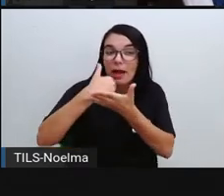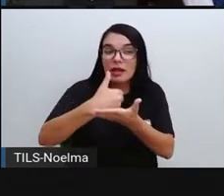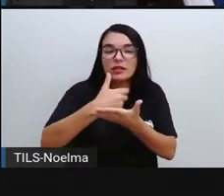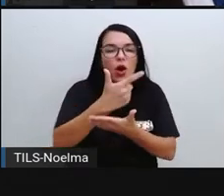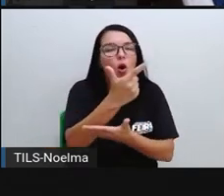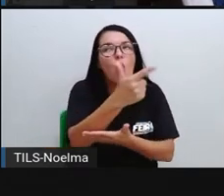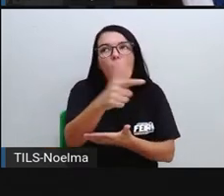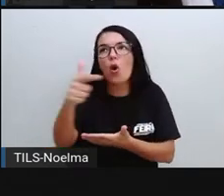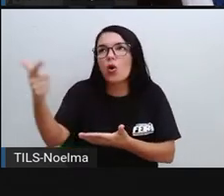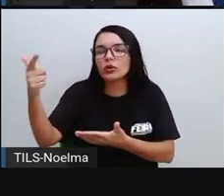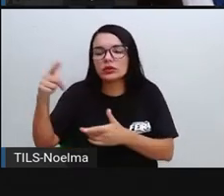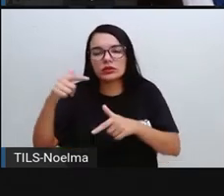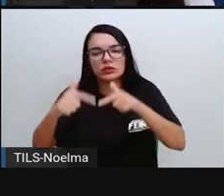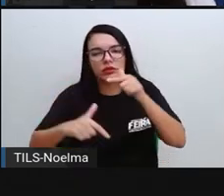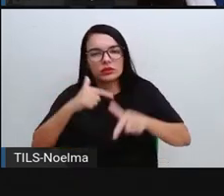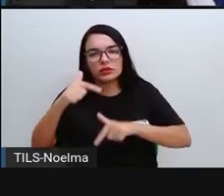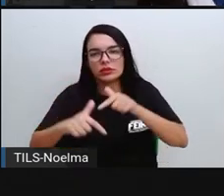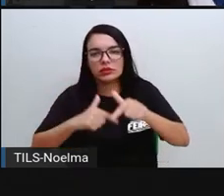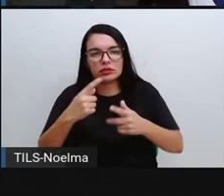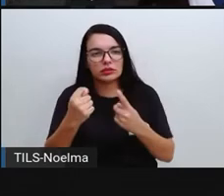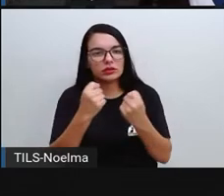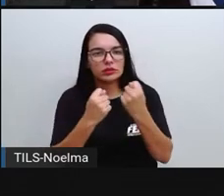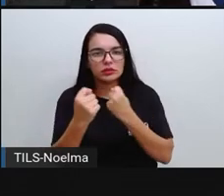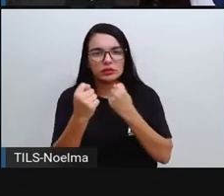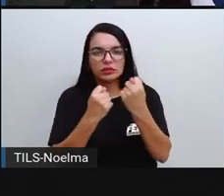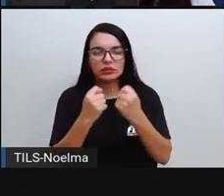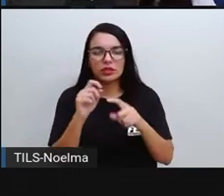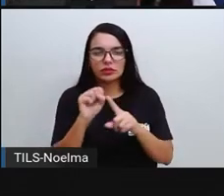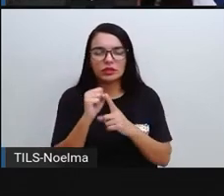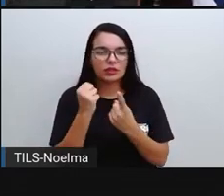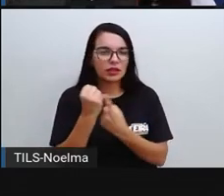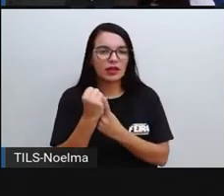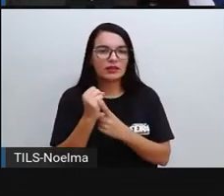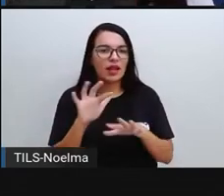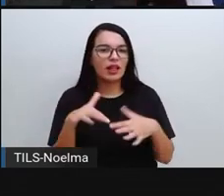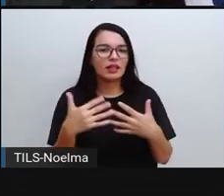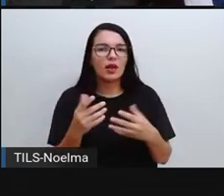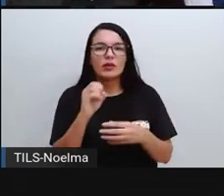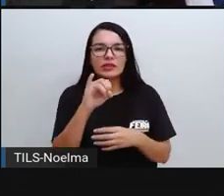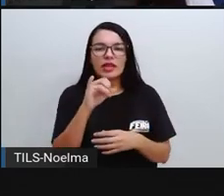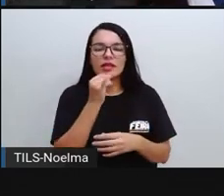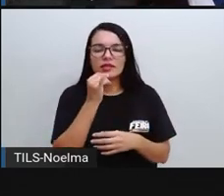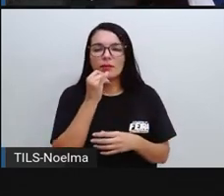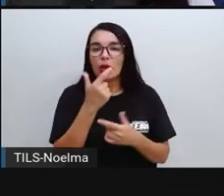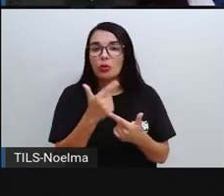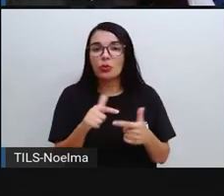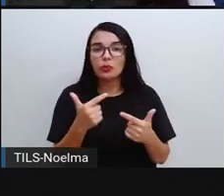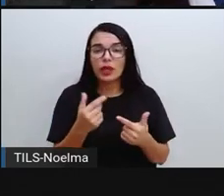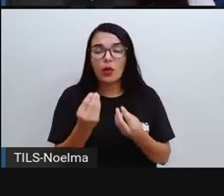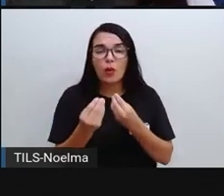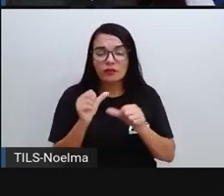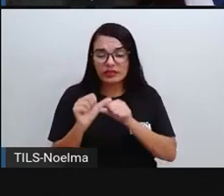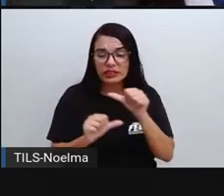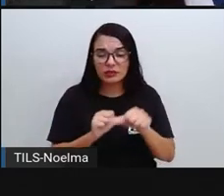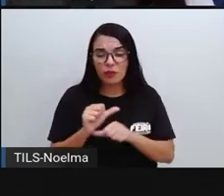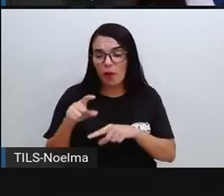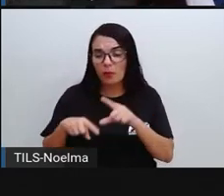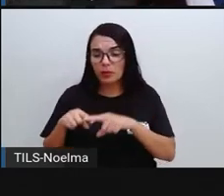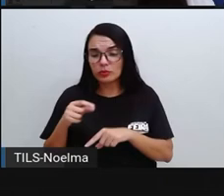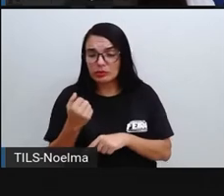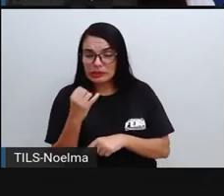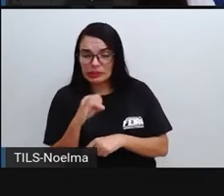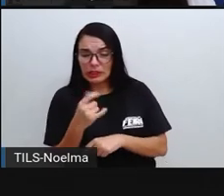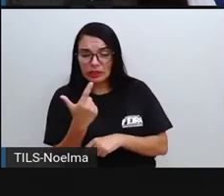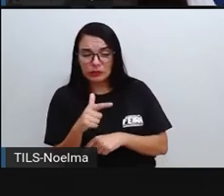econômicas da sociedade. Imagine aí como a gente vai transformar, vai produzir um produto sem a matéria-prima. Então, gente pode dizer que o